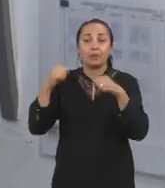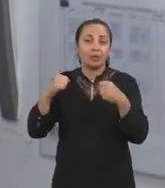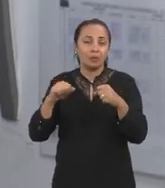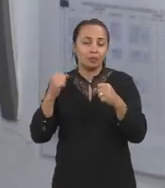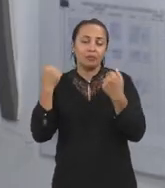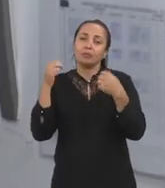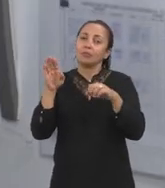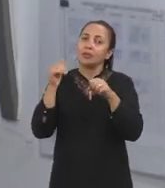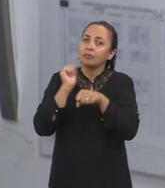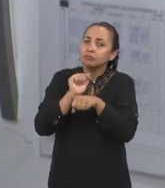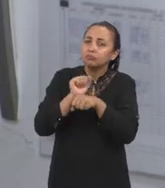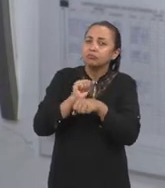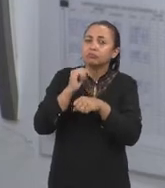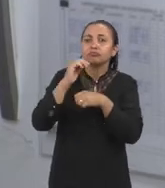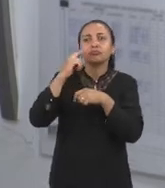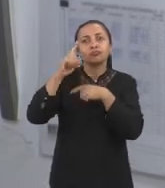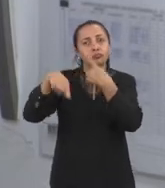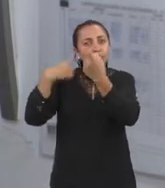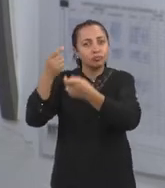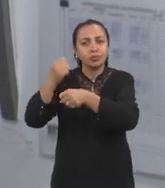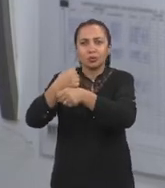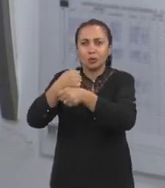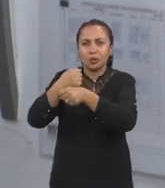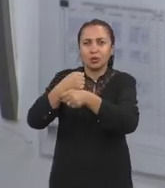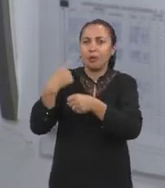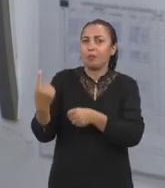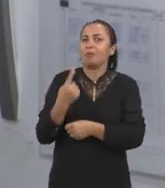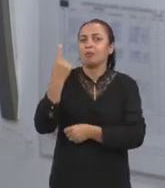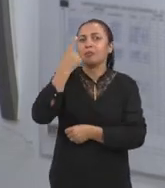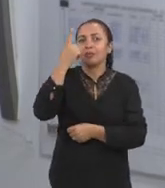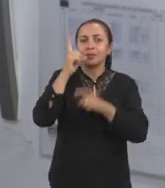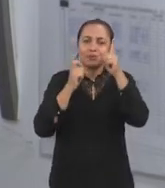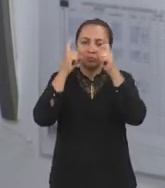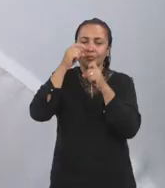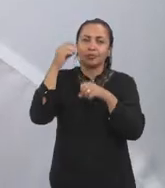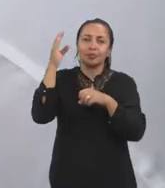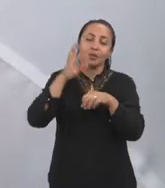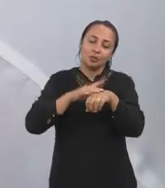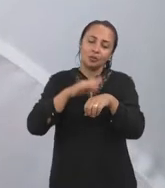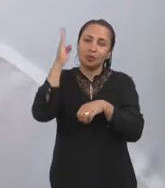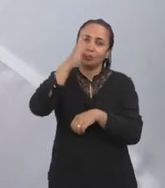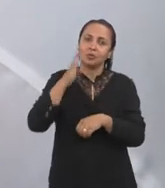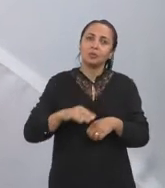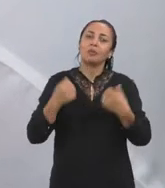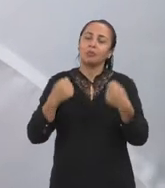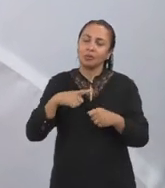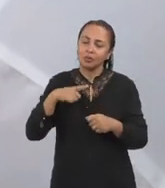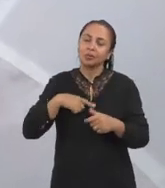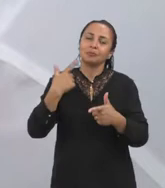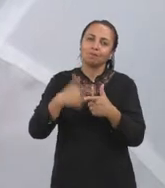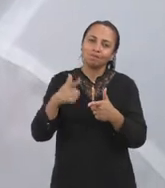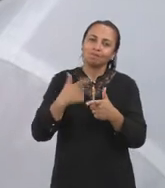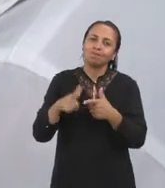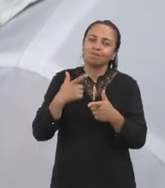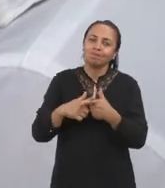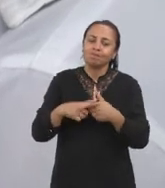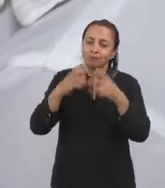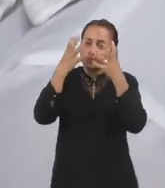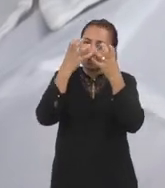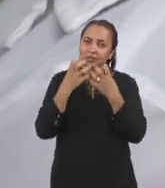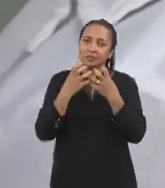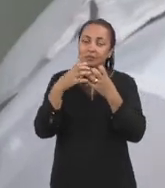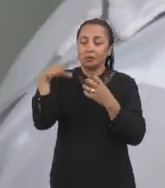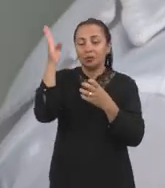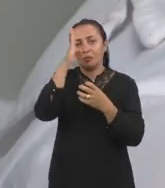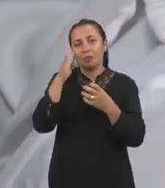na verdade, em alguns anos, é o aumento expressivo da doença no Brasil. E isso pode comprometer seriamente a meta que